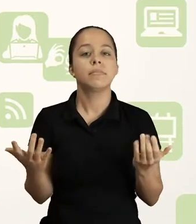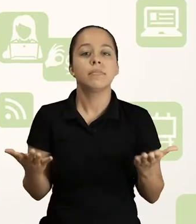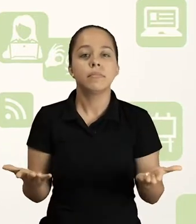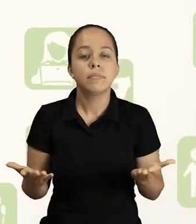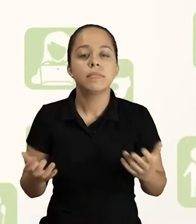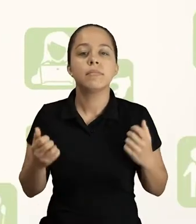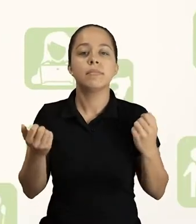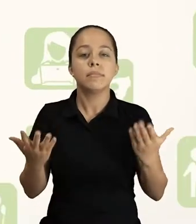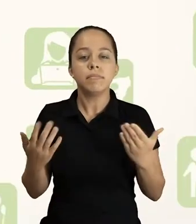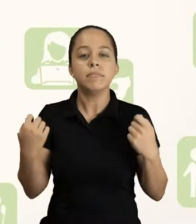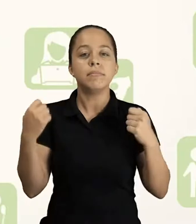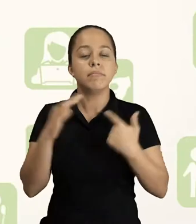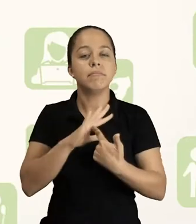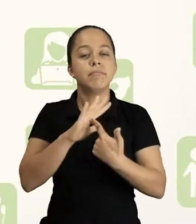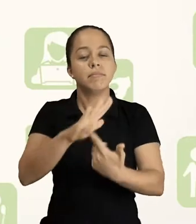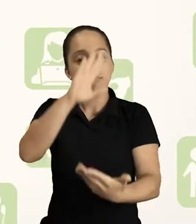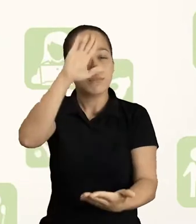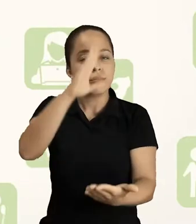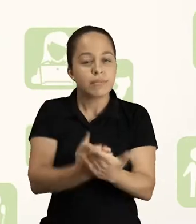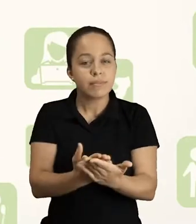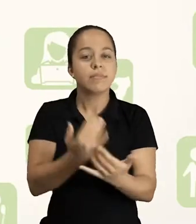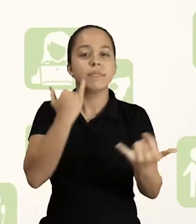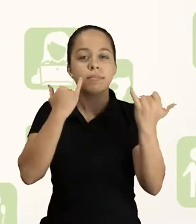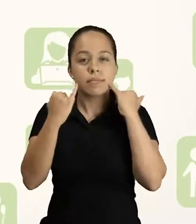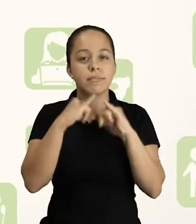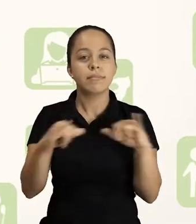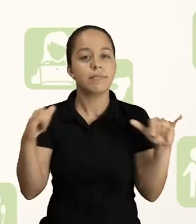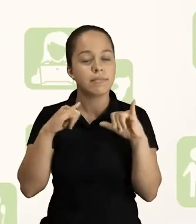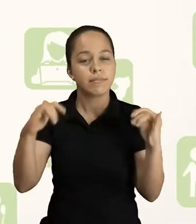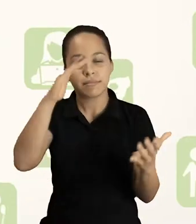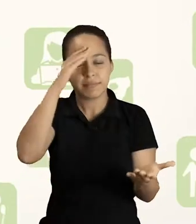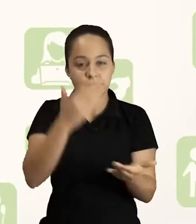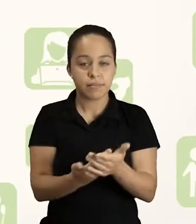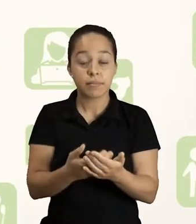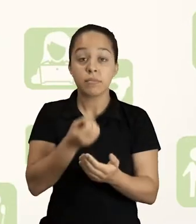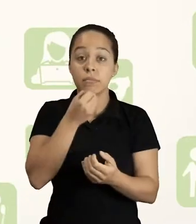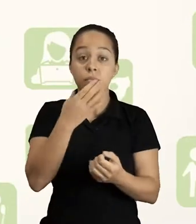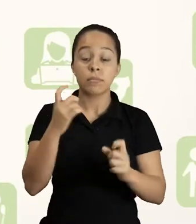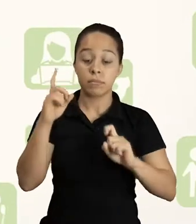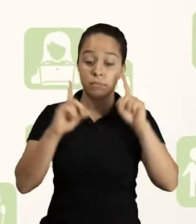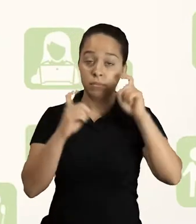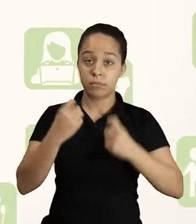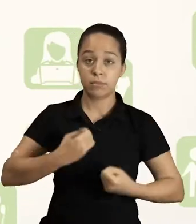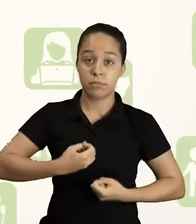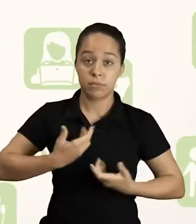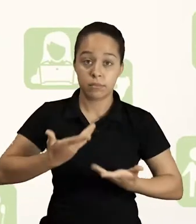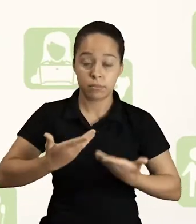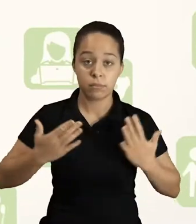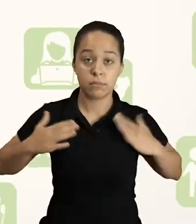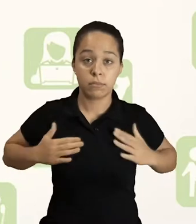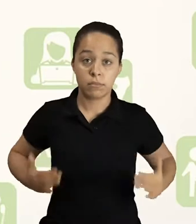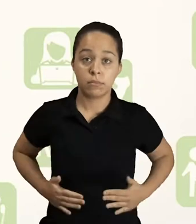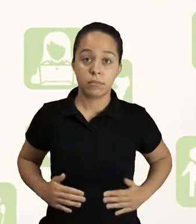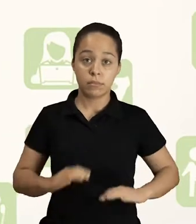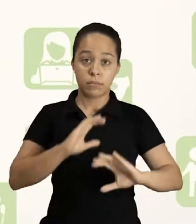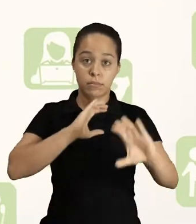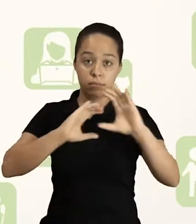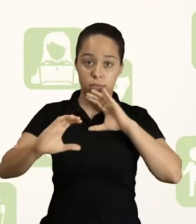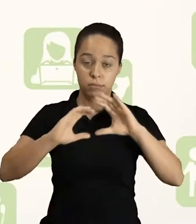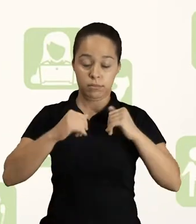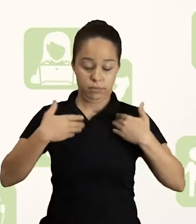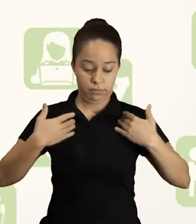nossos alunos. Precisamos transmitir confiança e segurança nas informações. Para uma boa expressão,